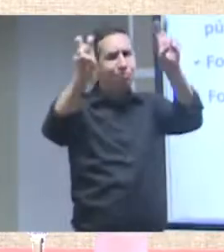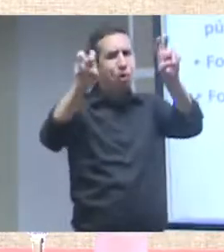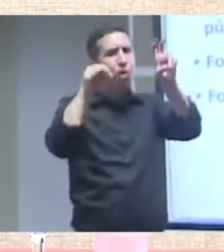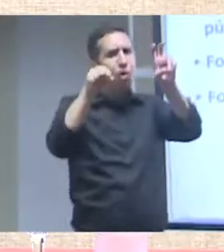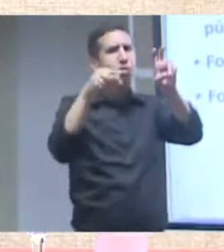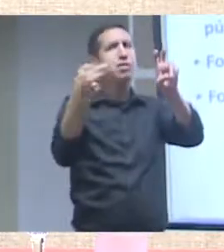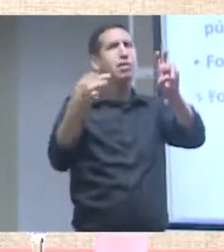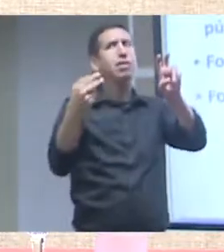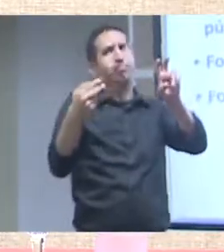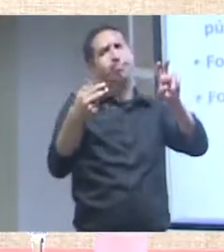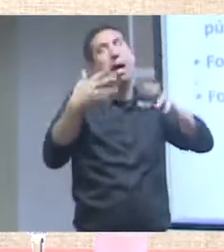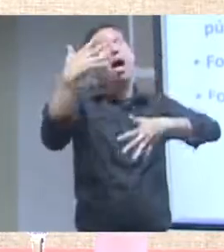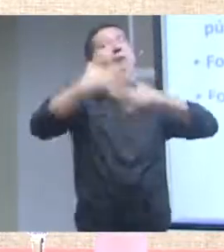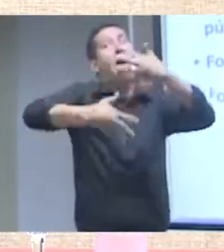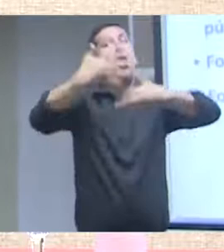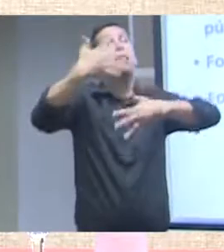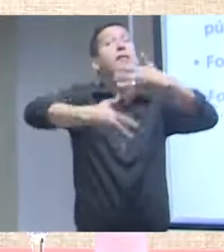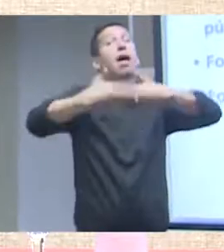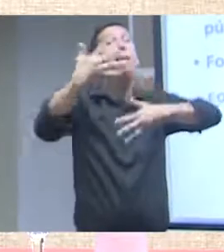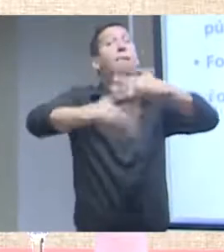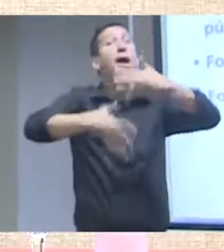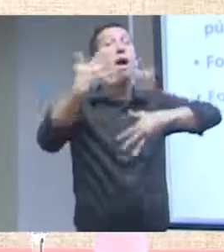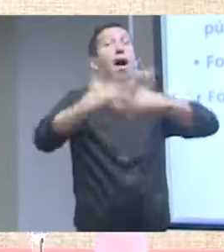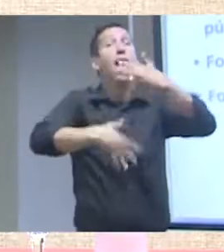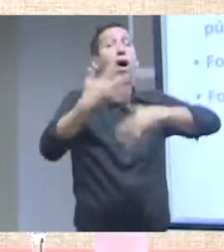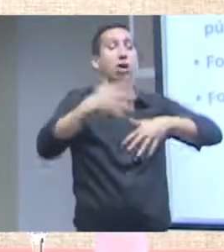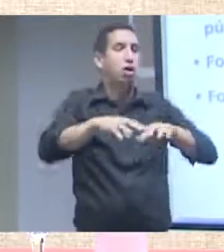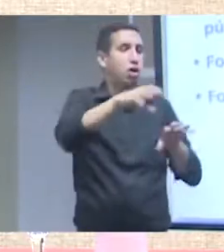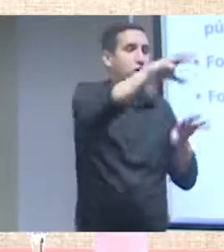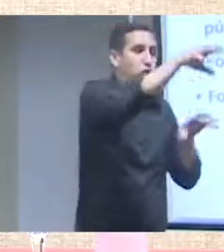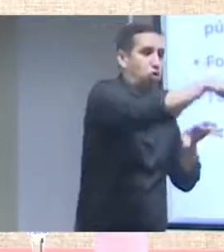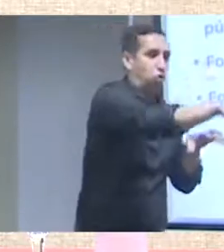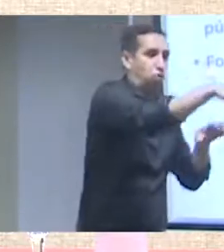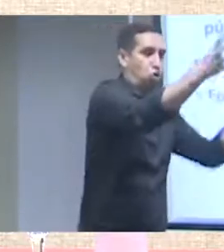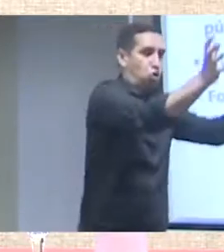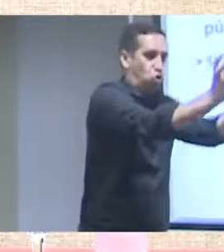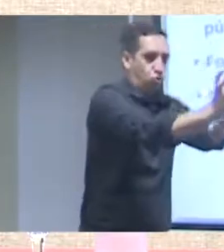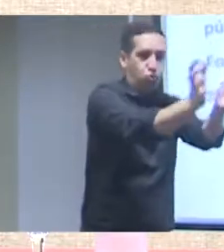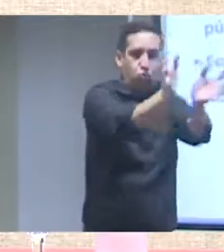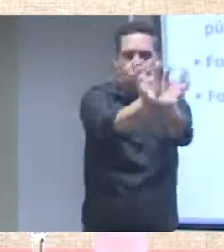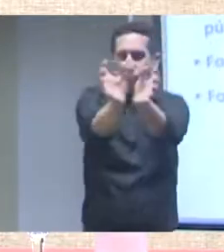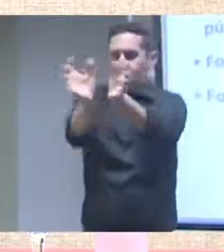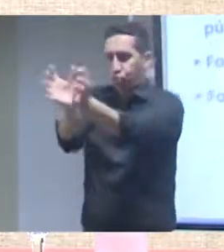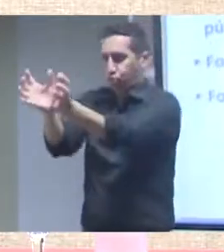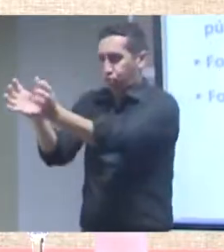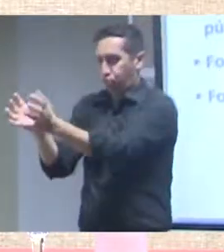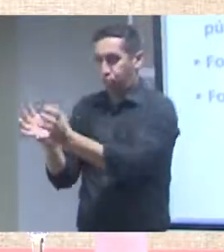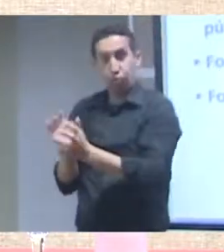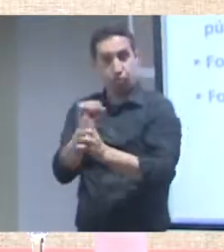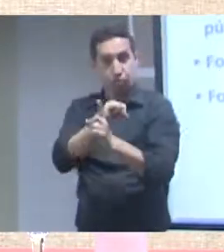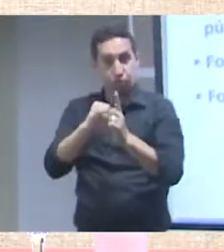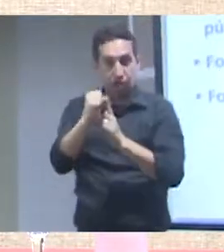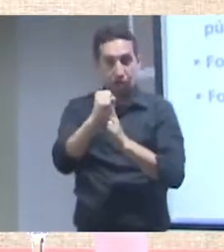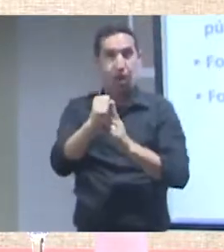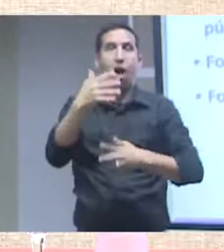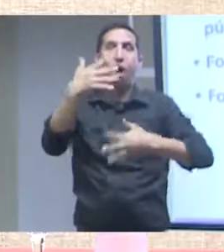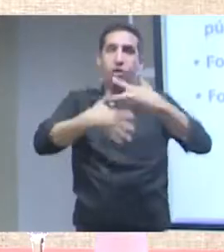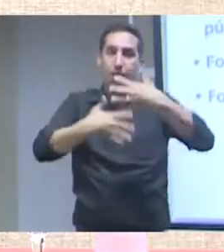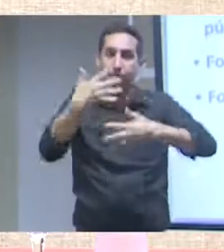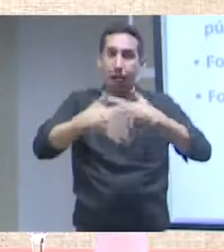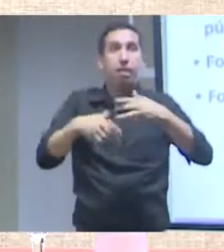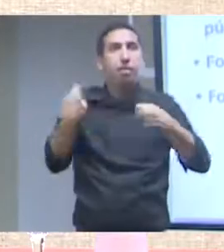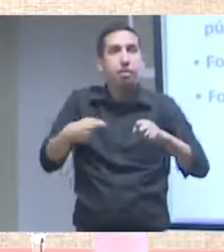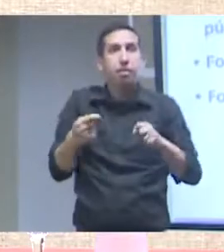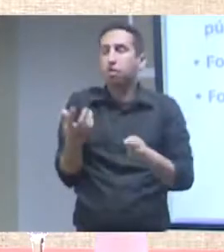conjuntos heterogêneos de grupos sociais. E a gente falou de consentimento prévio informado, a gente